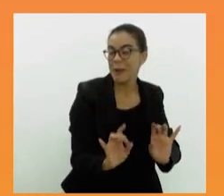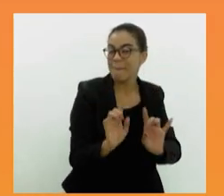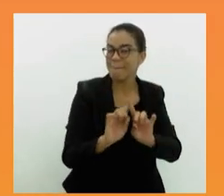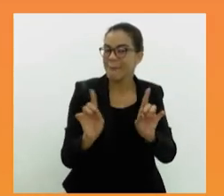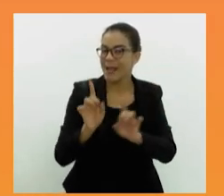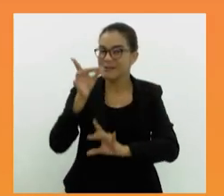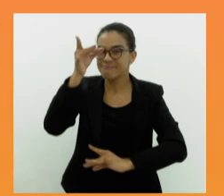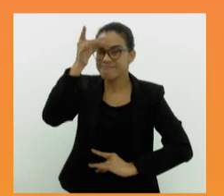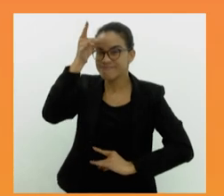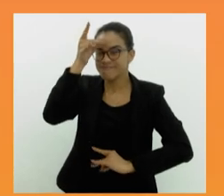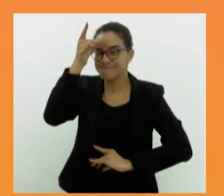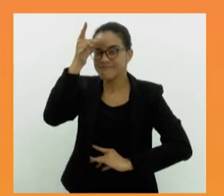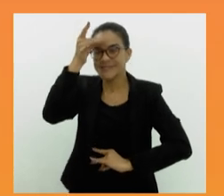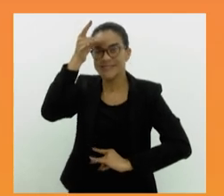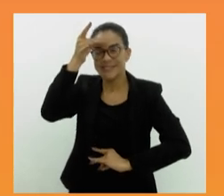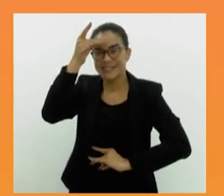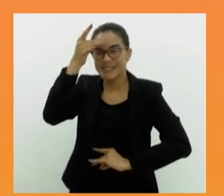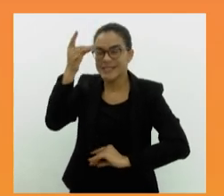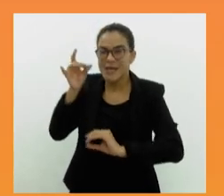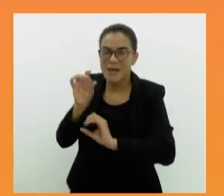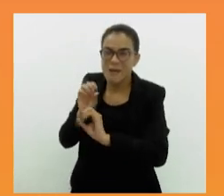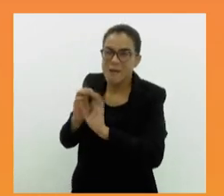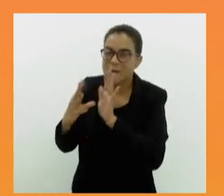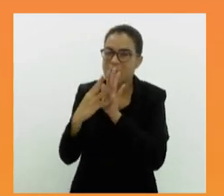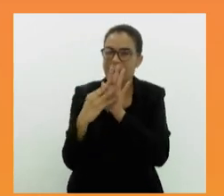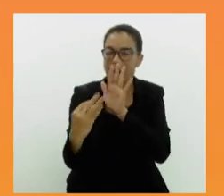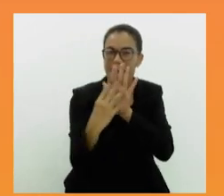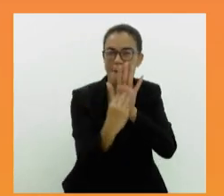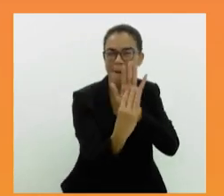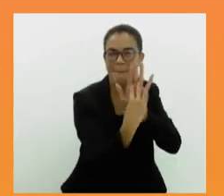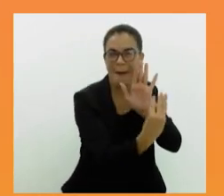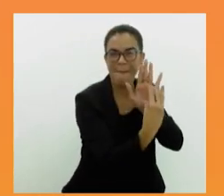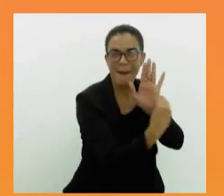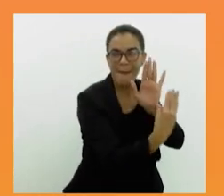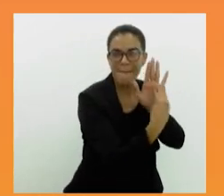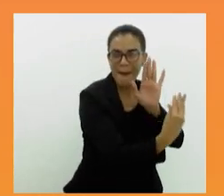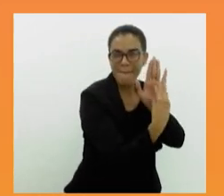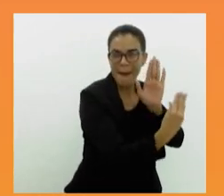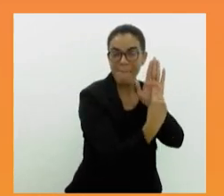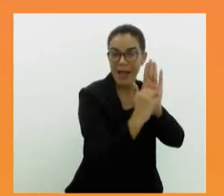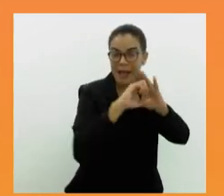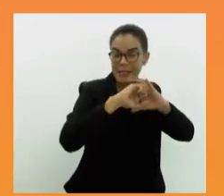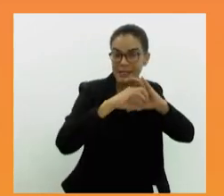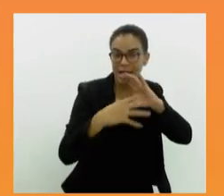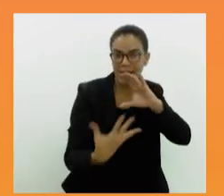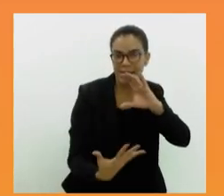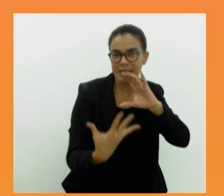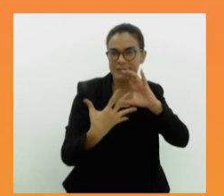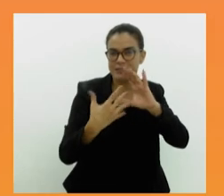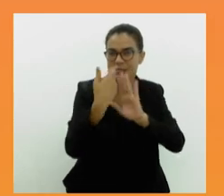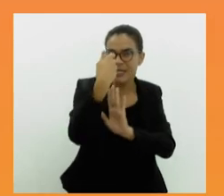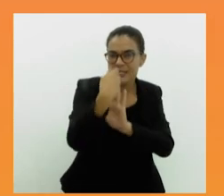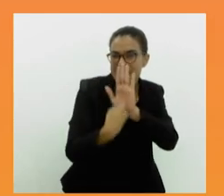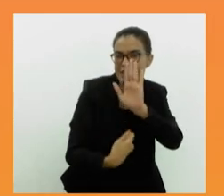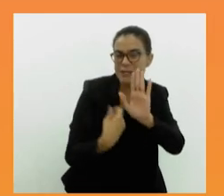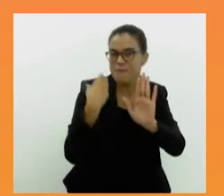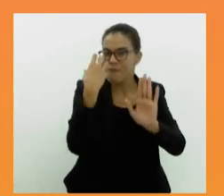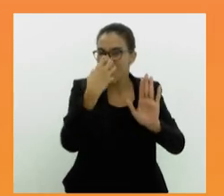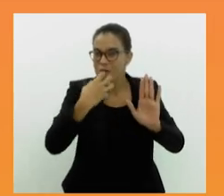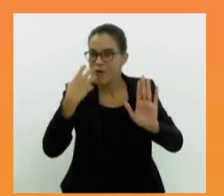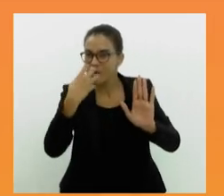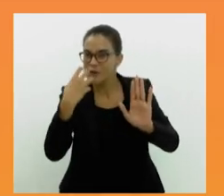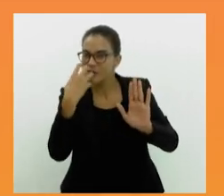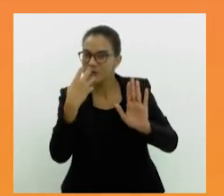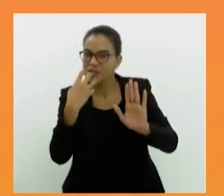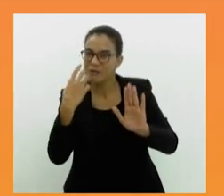inspiradoras que ultrapassam o limite das alas, sobrepõem-se às características dos enredos, estão acima do bem